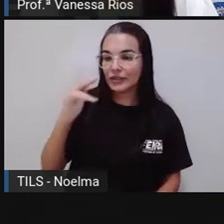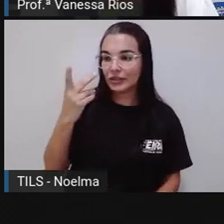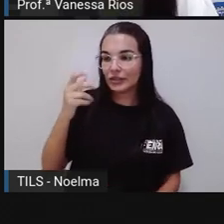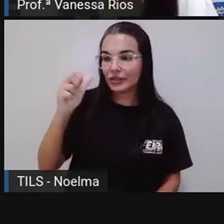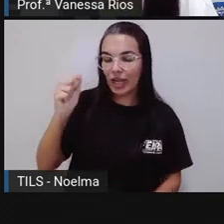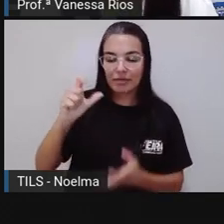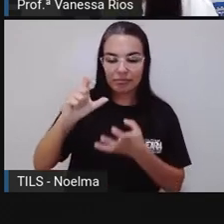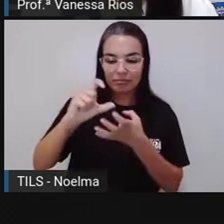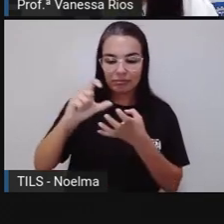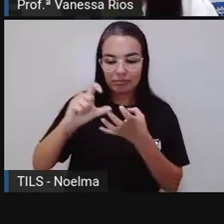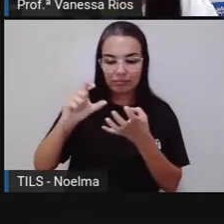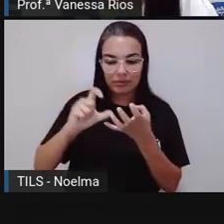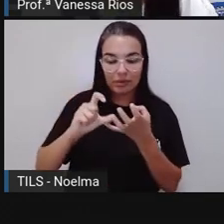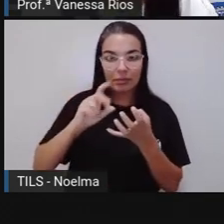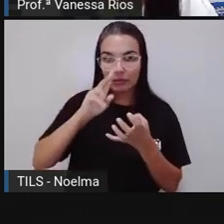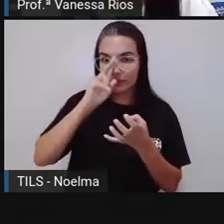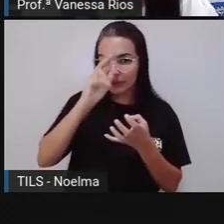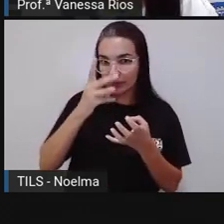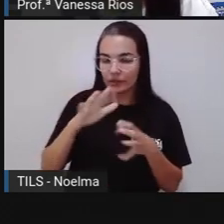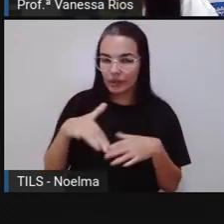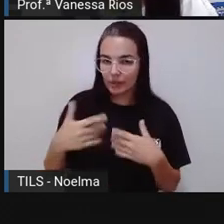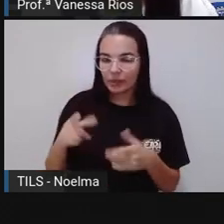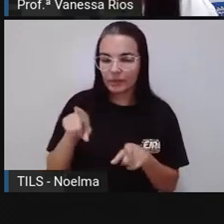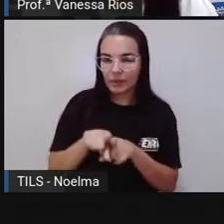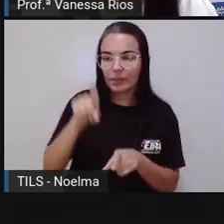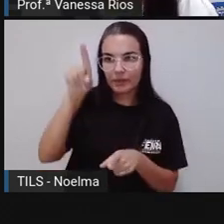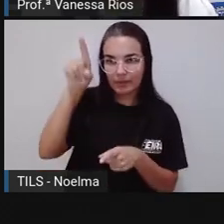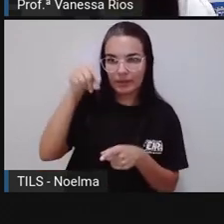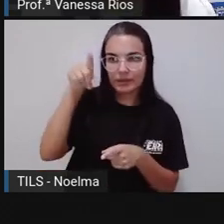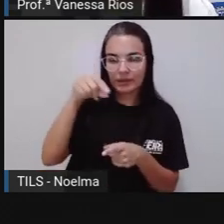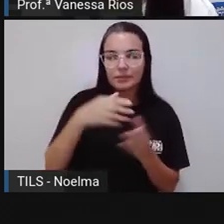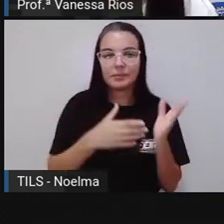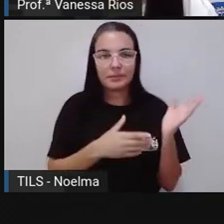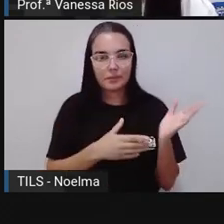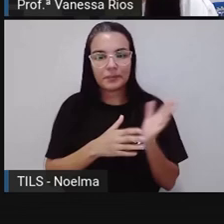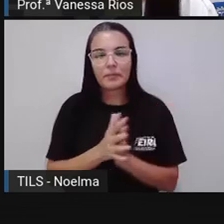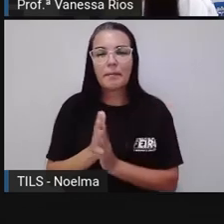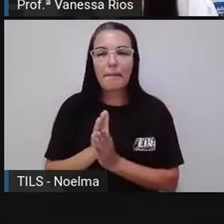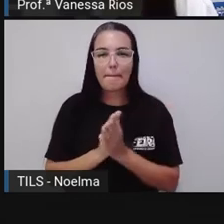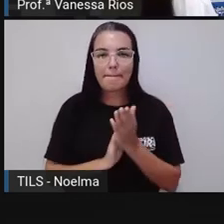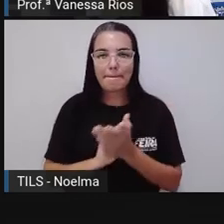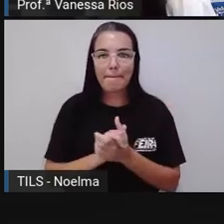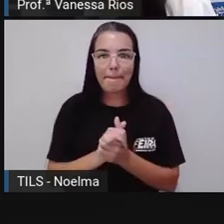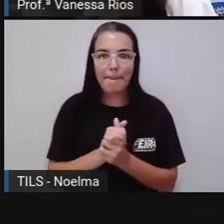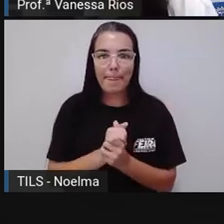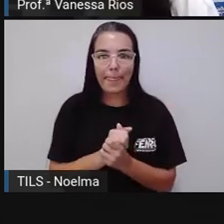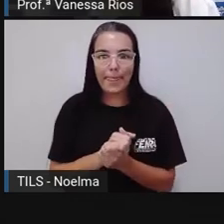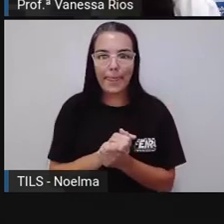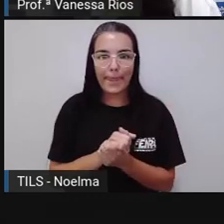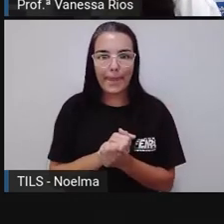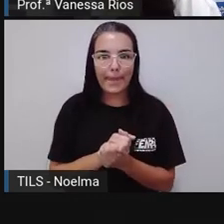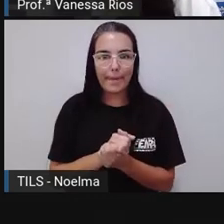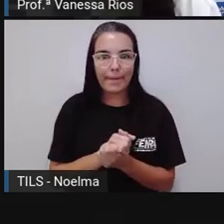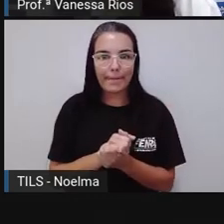tem o som aberto. Então crachá também é acentuado com acento agudo.